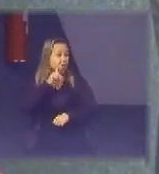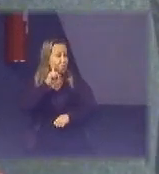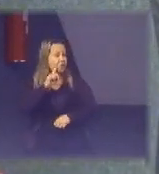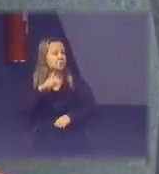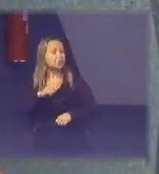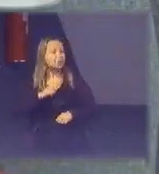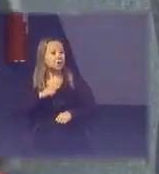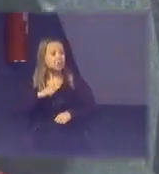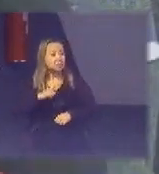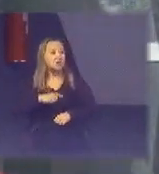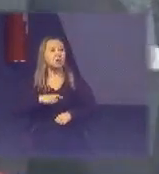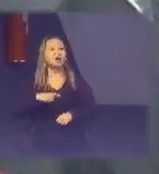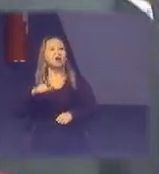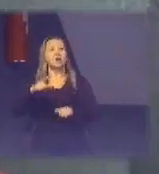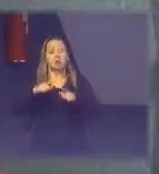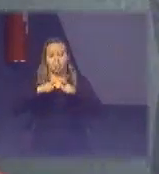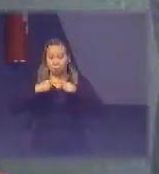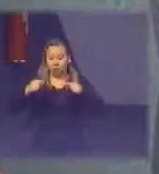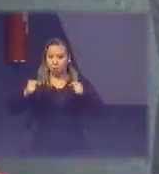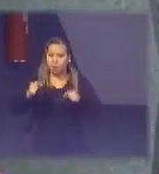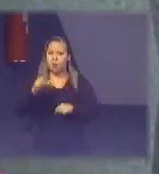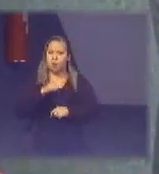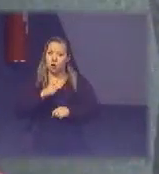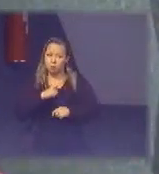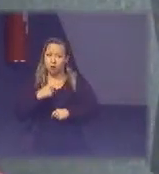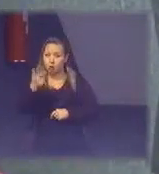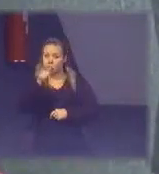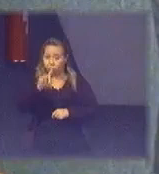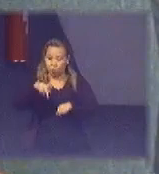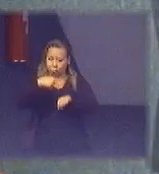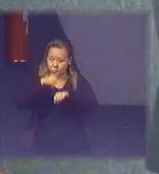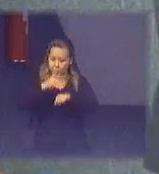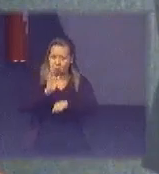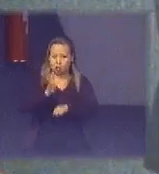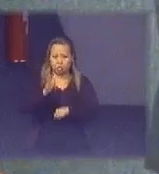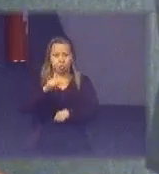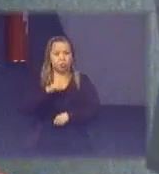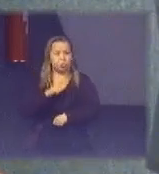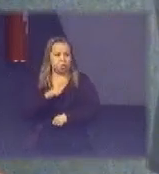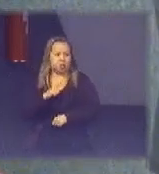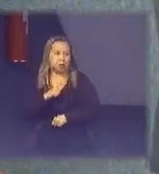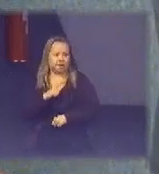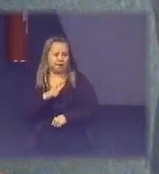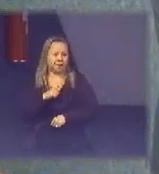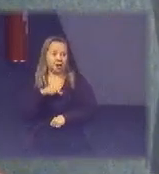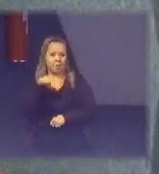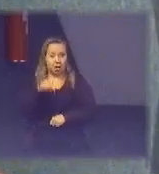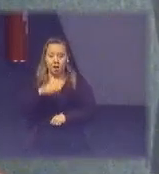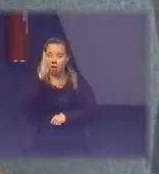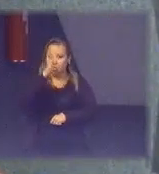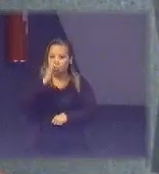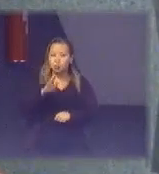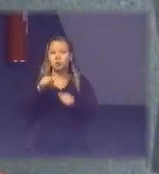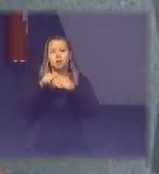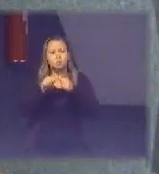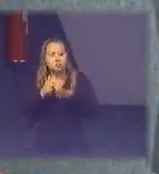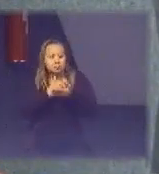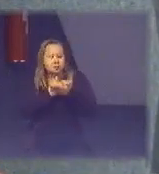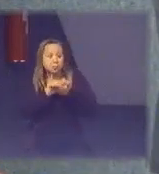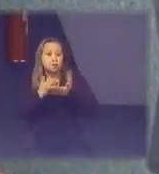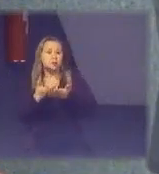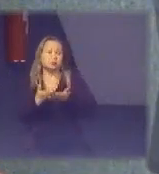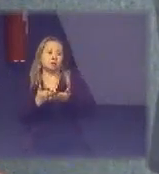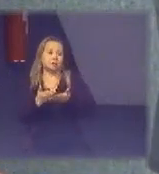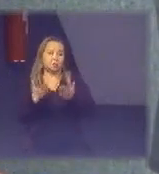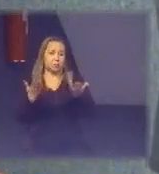Japão tem alguns outros países dizem que tem aqui no Brasil a gente está começando algo